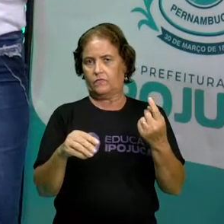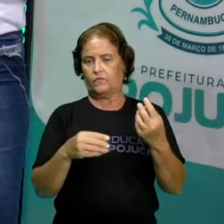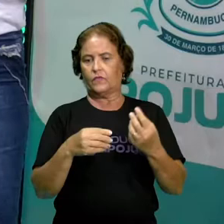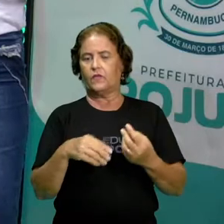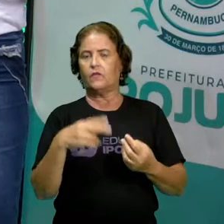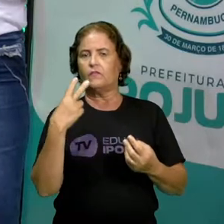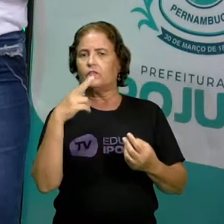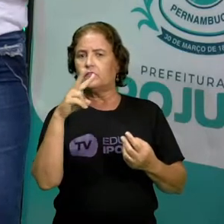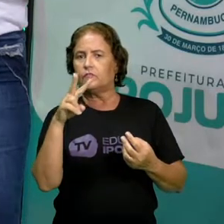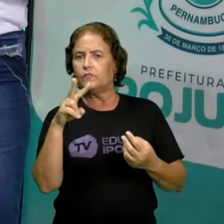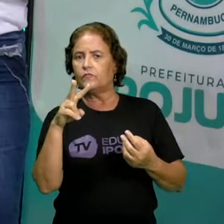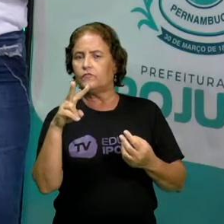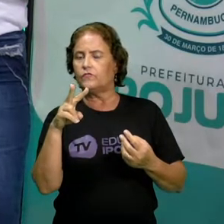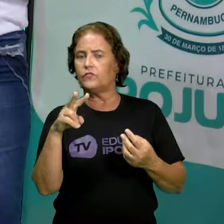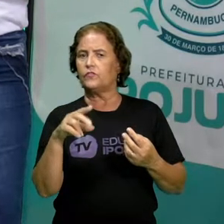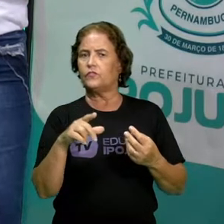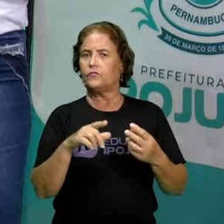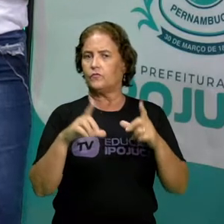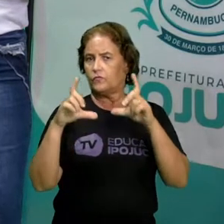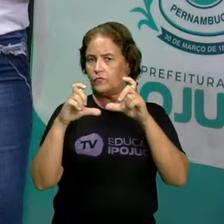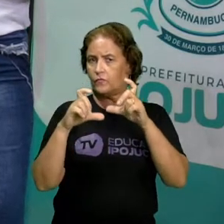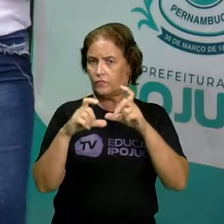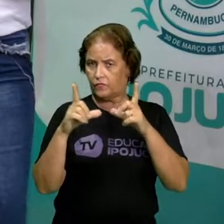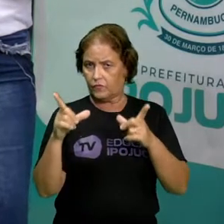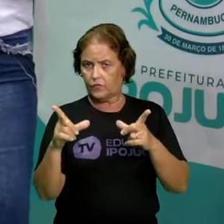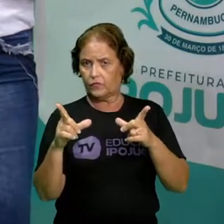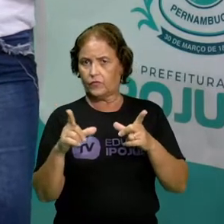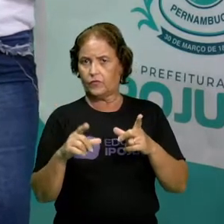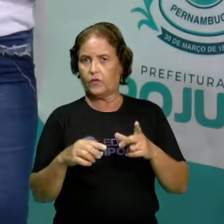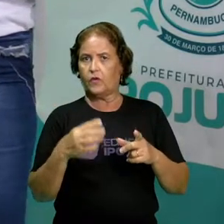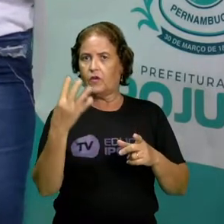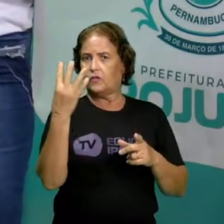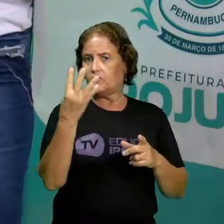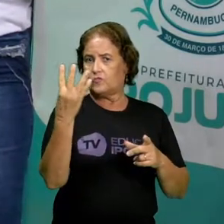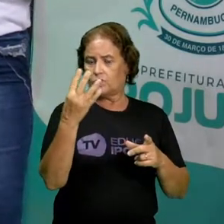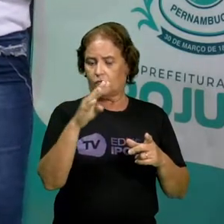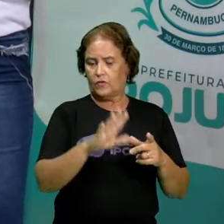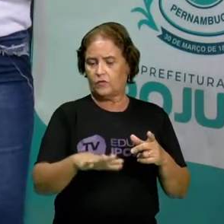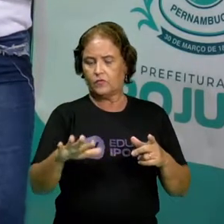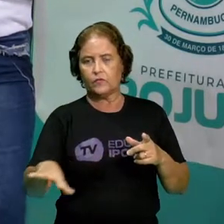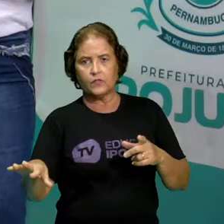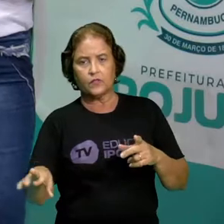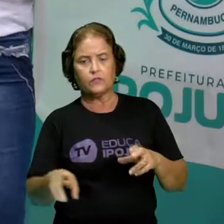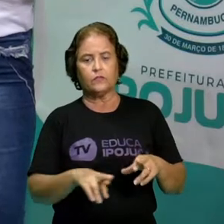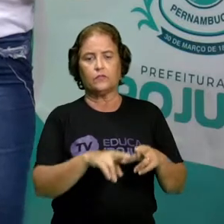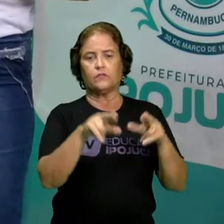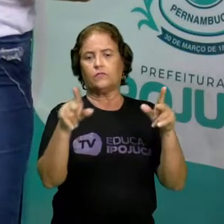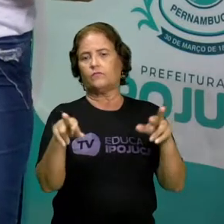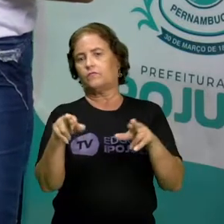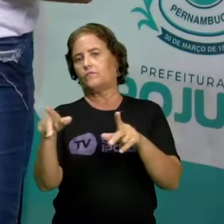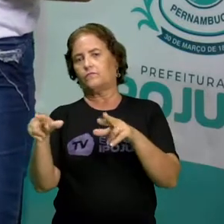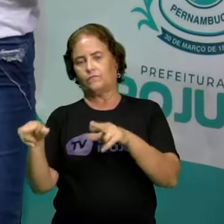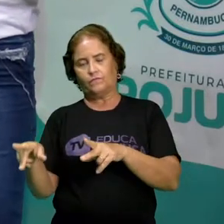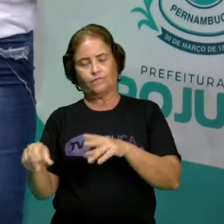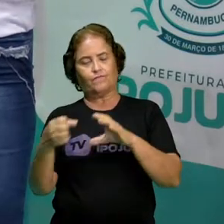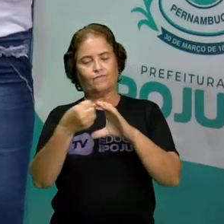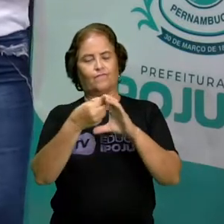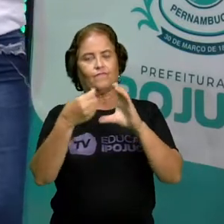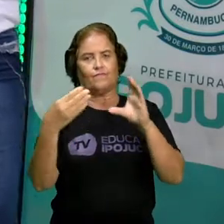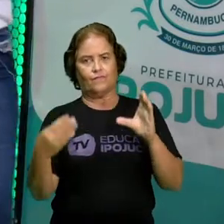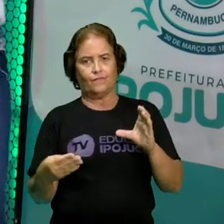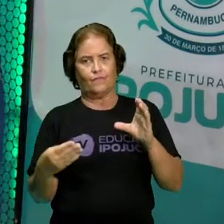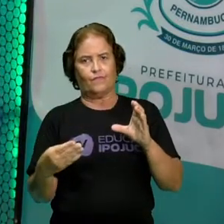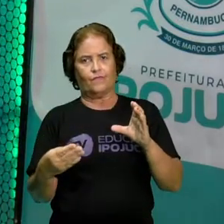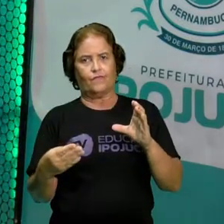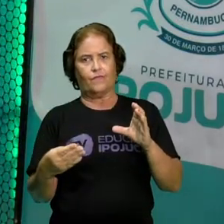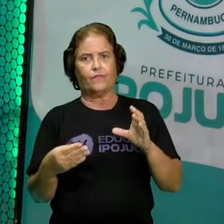imagem? As quatro crianças, elas possuem características diferentes. Diferentes? Isso mesmo! Como